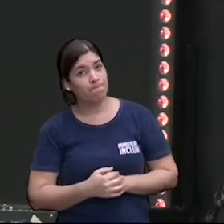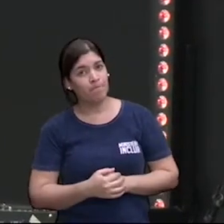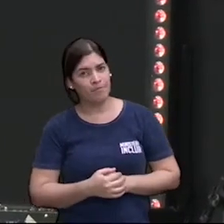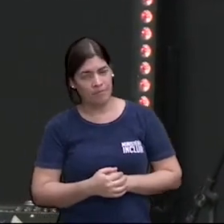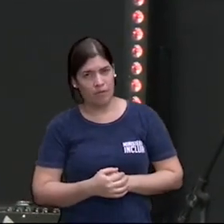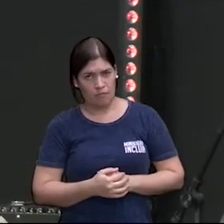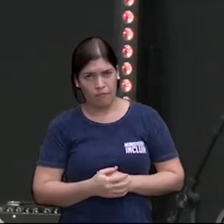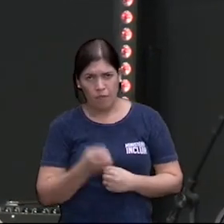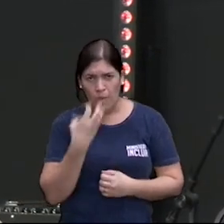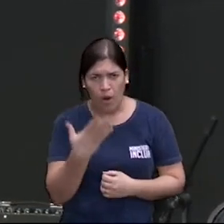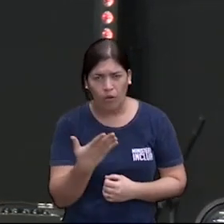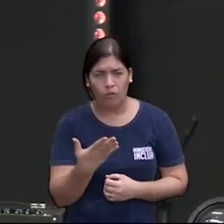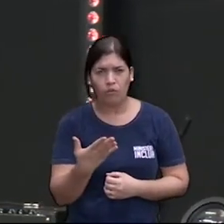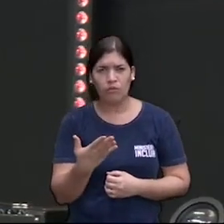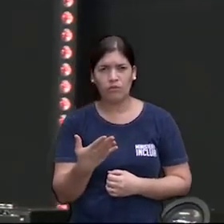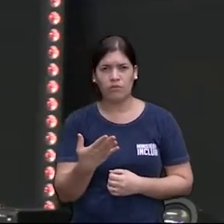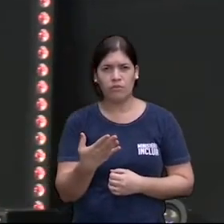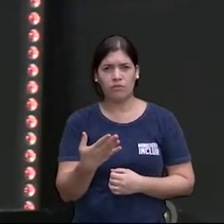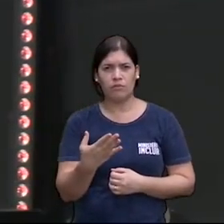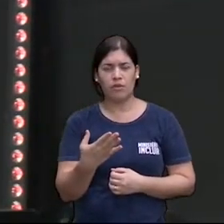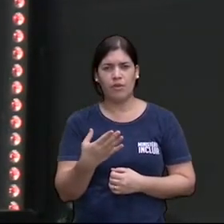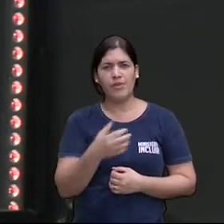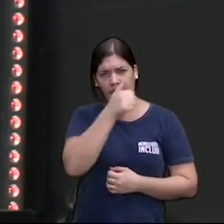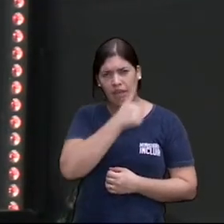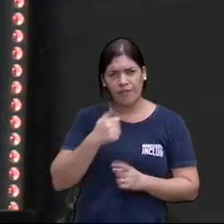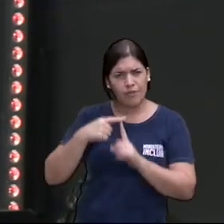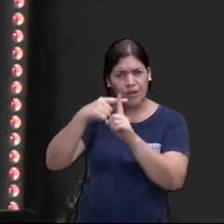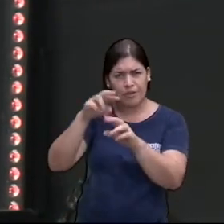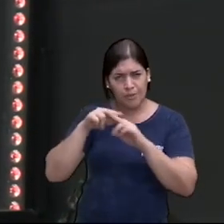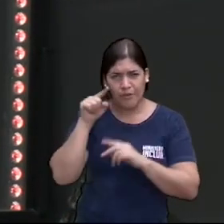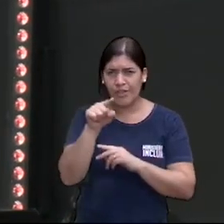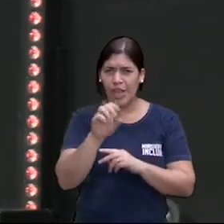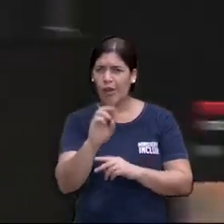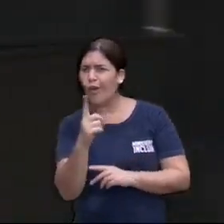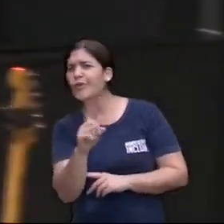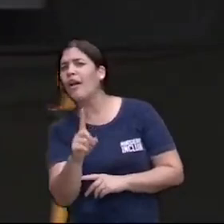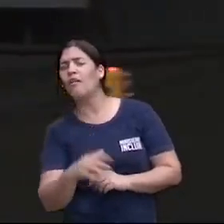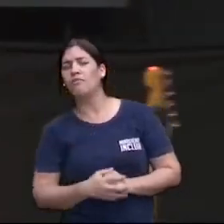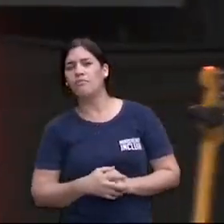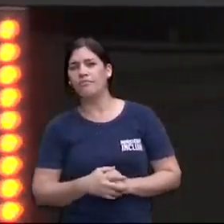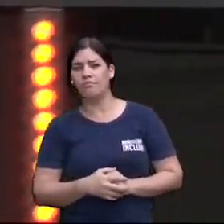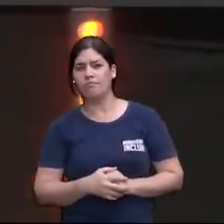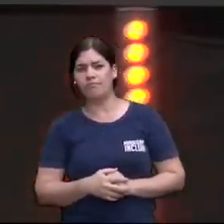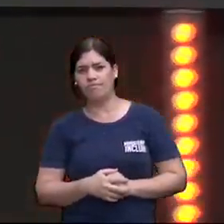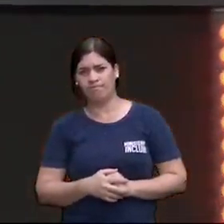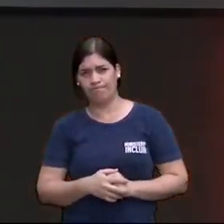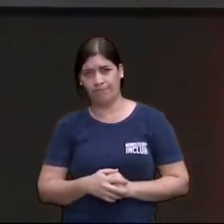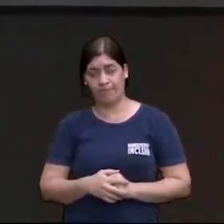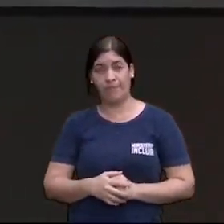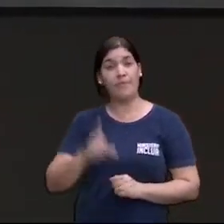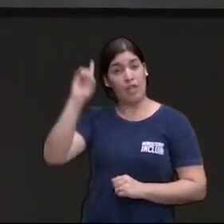valeu a pena morrer na cruz por você ou não mandar meu filho morrer por você na cruz